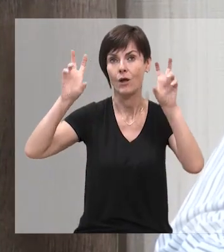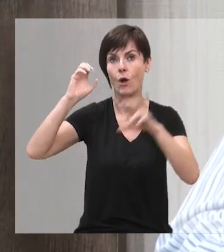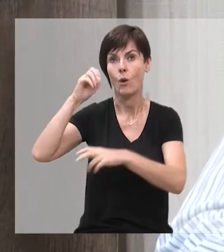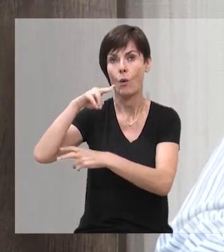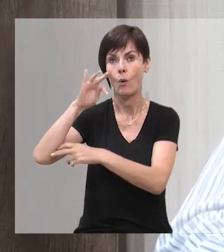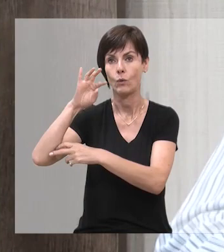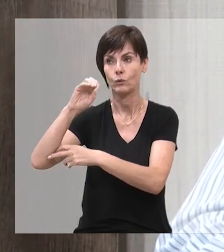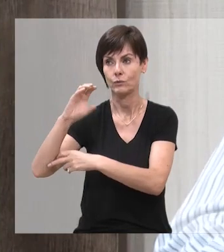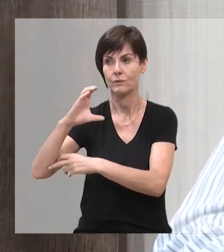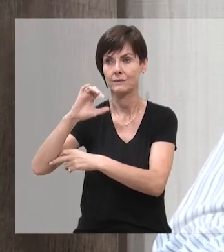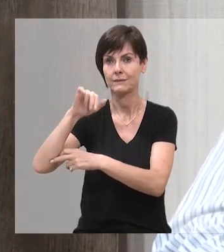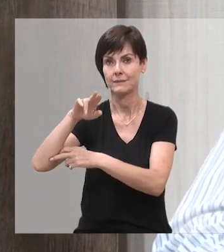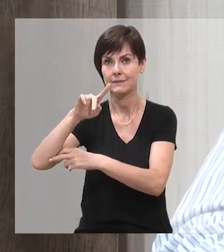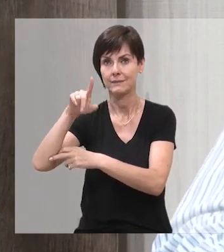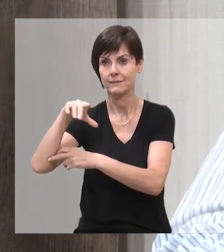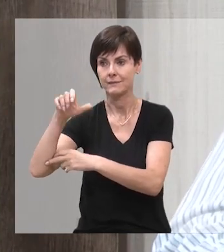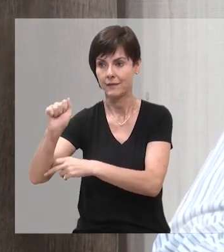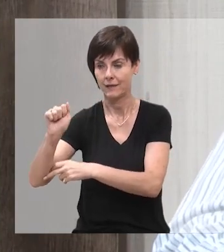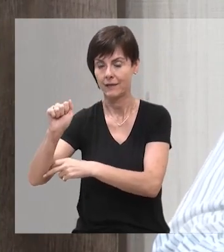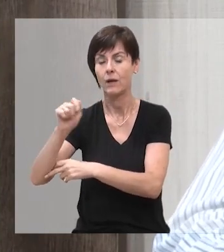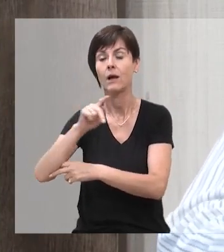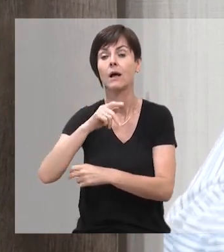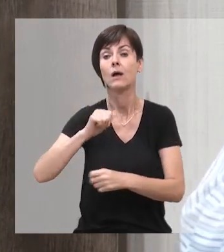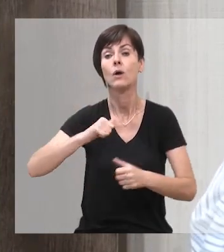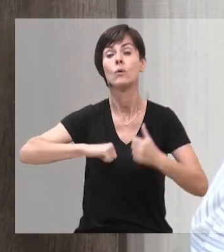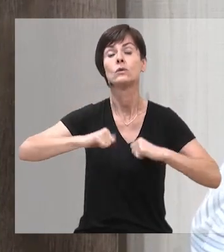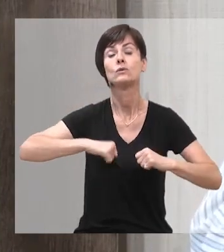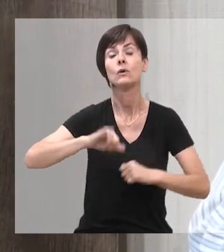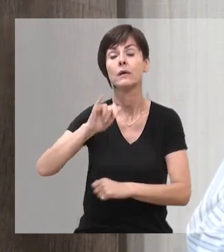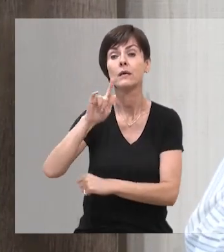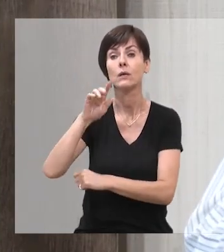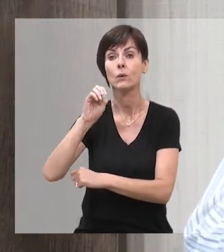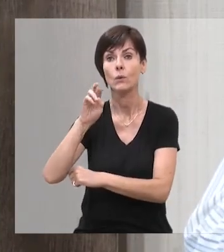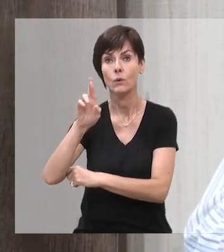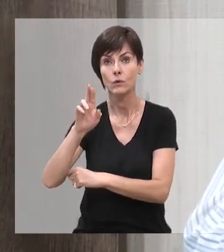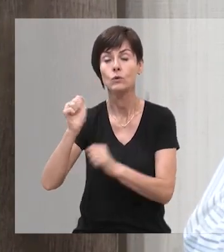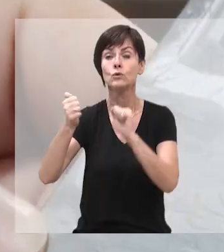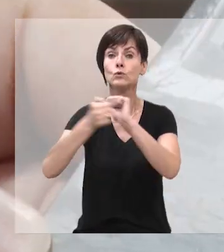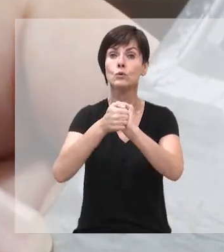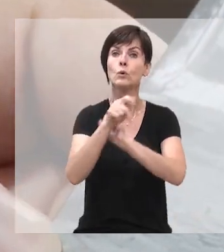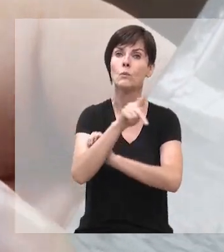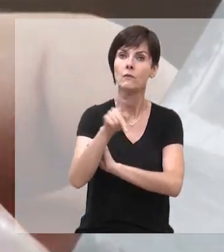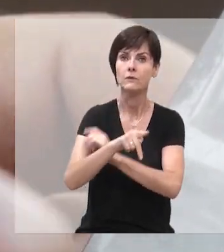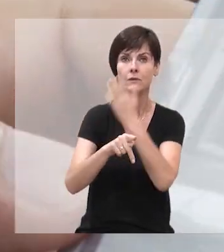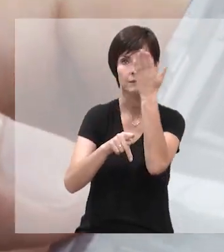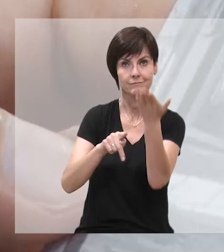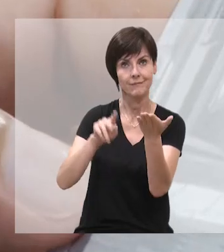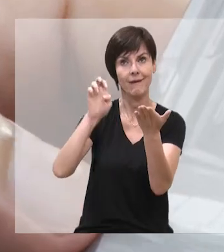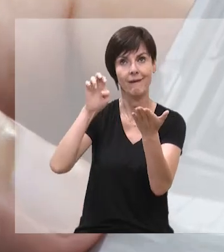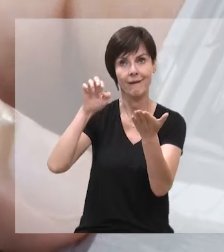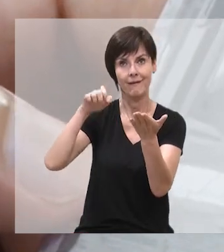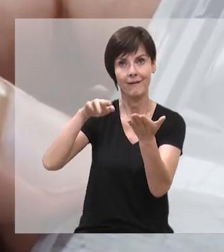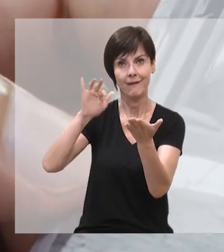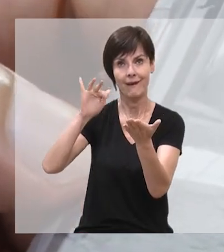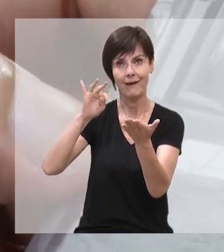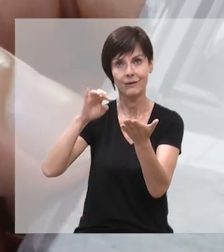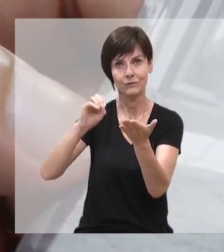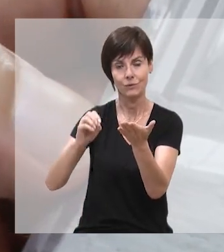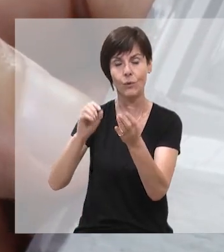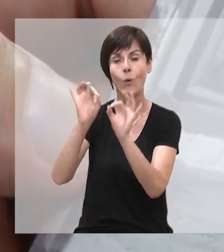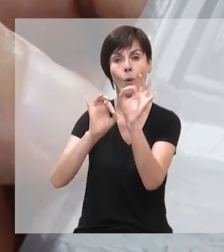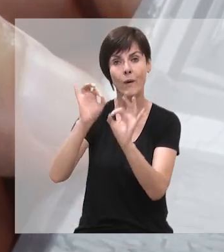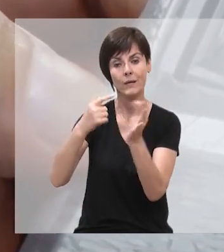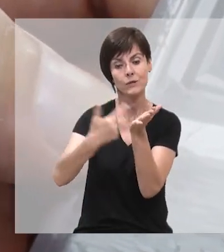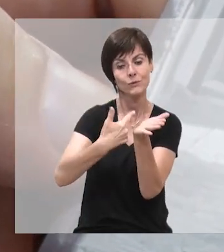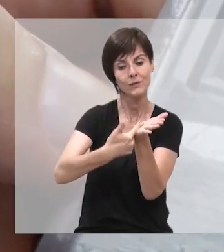Igor Luquezzi, que junto aqui com o professor Dinarte Albuquerque Filho, organiza